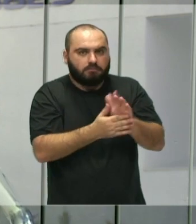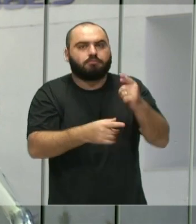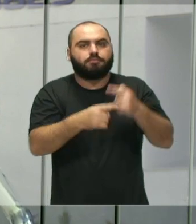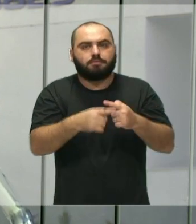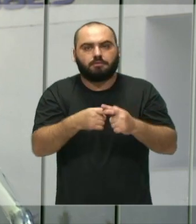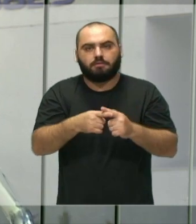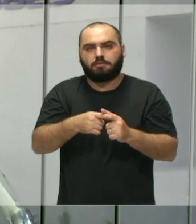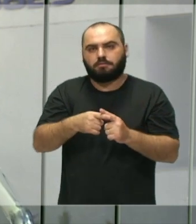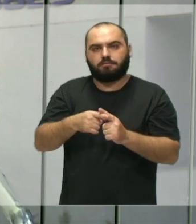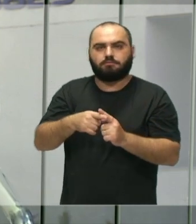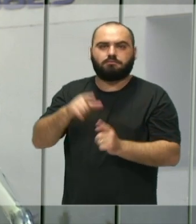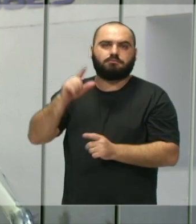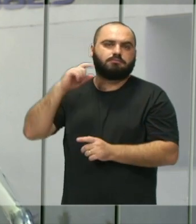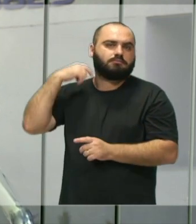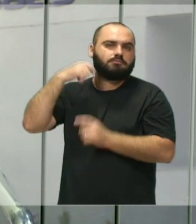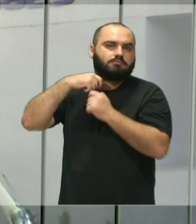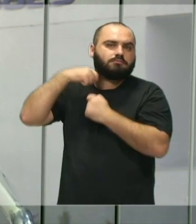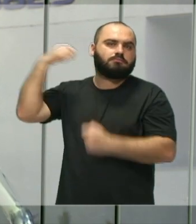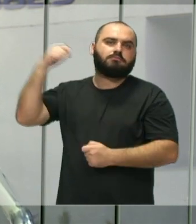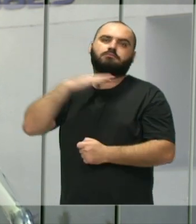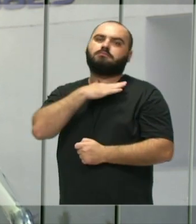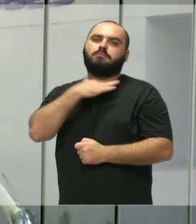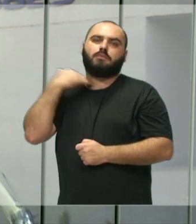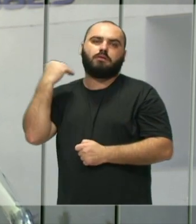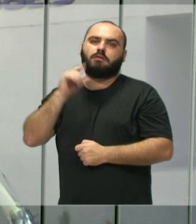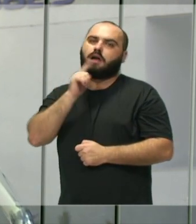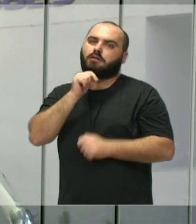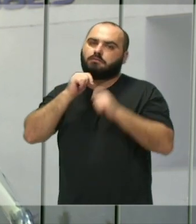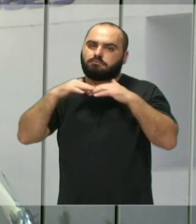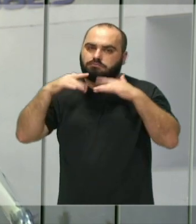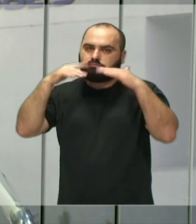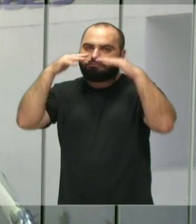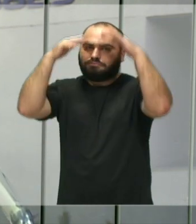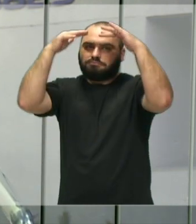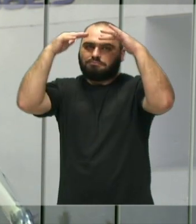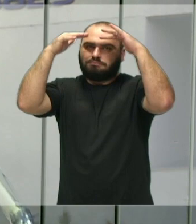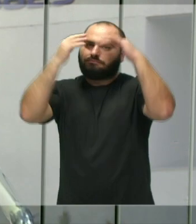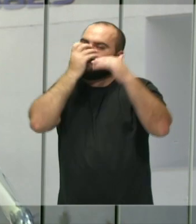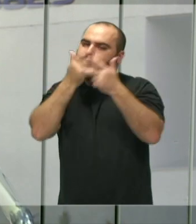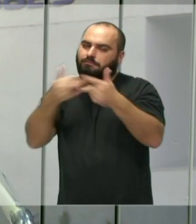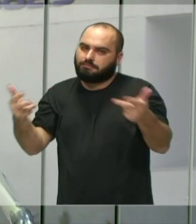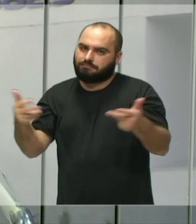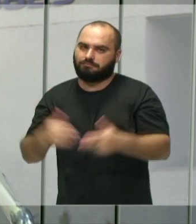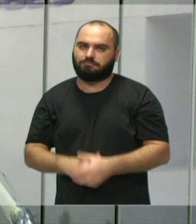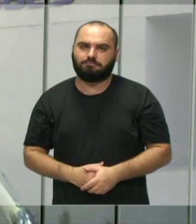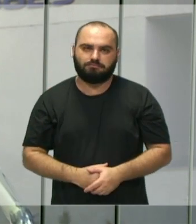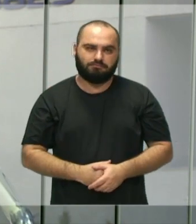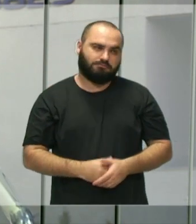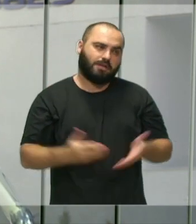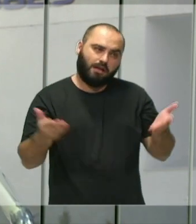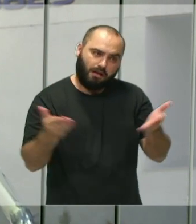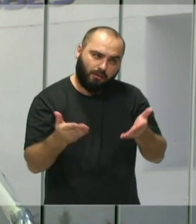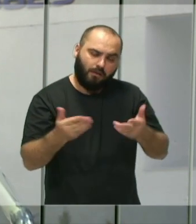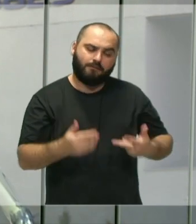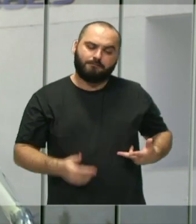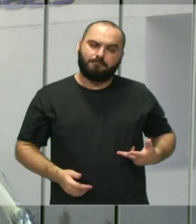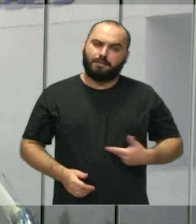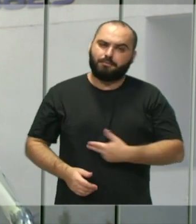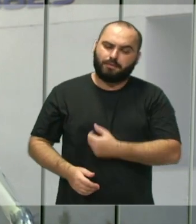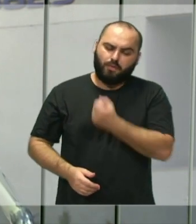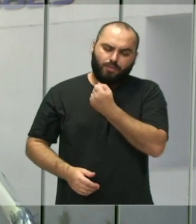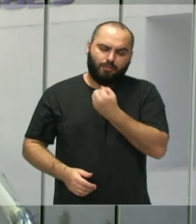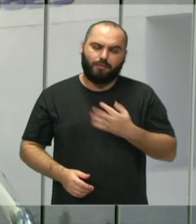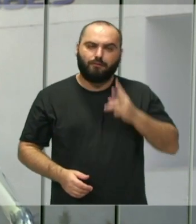afogados, né? Infelizmente, agora não, agora a gente vai estar prevenindo, a gente vai estar protegendo, a gente vai estar castrando em quantidade, por quê?